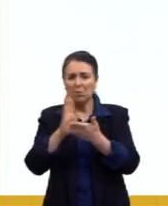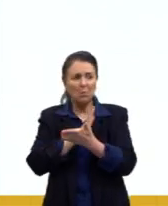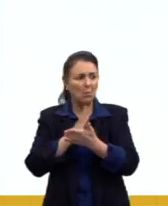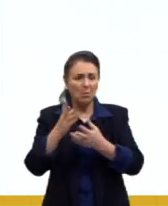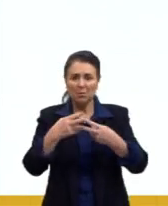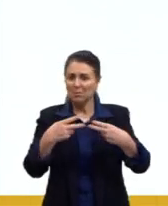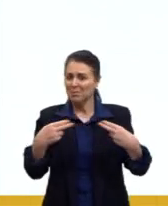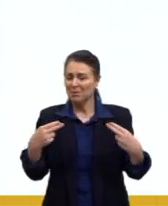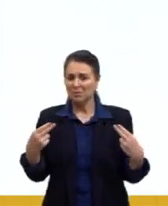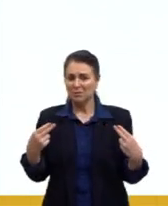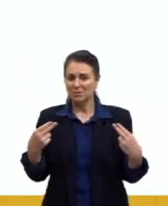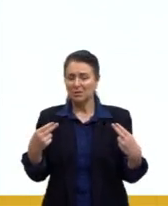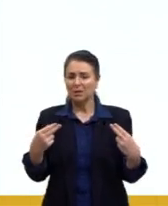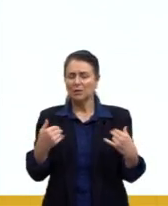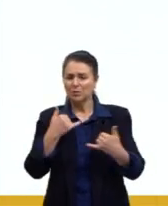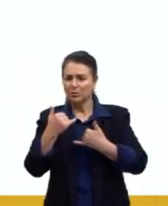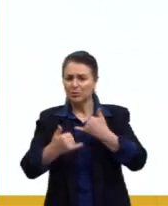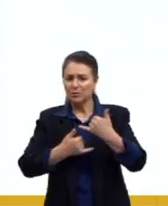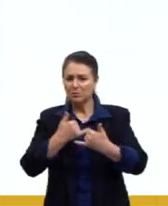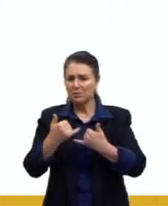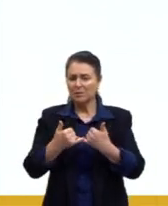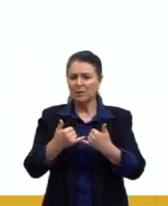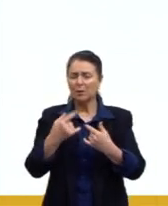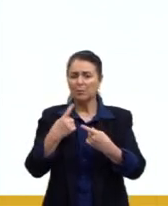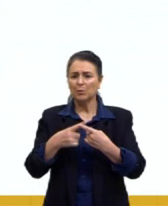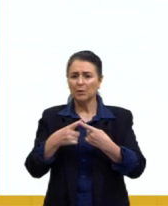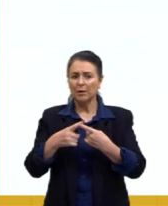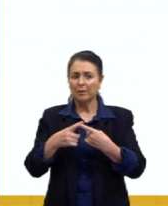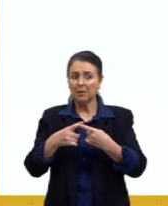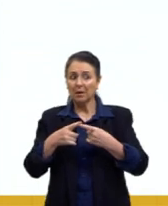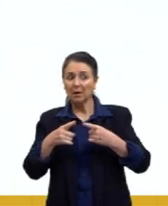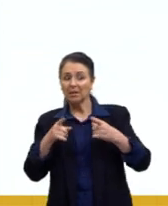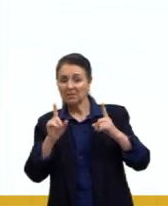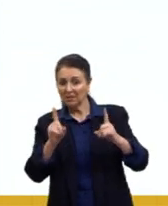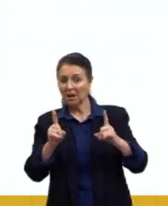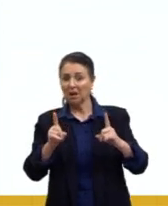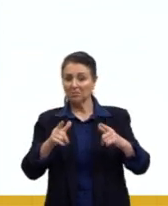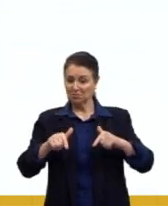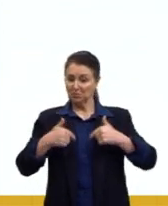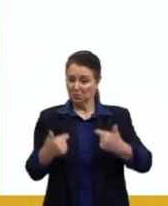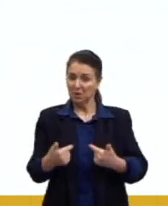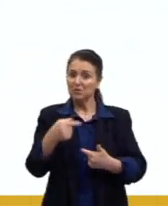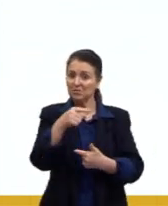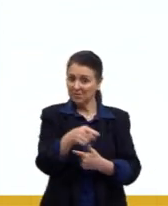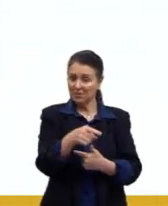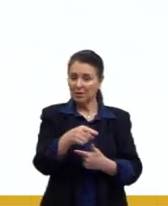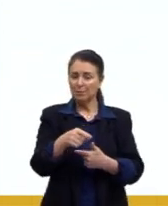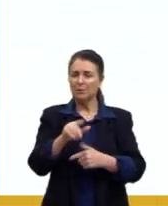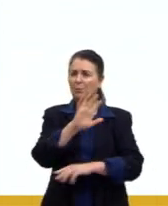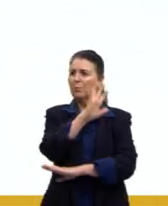Através, a gente brinca, costuma brincar, da sorte dos indivíduos. Por exemplo, uma floresta, tem uma queimada.